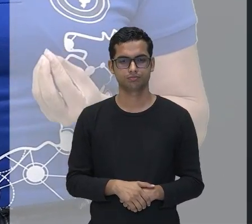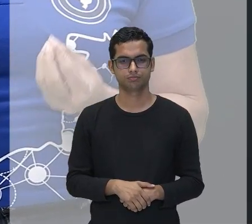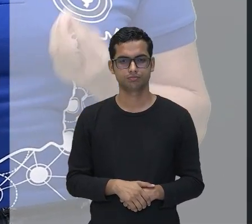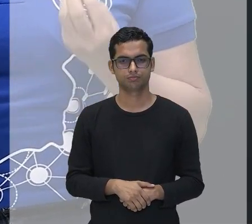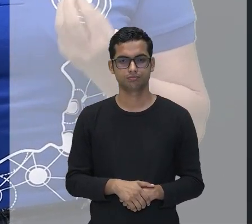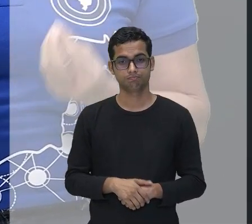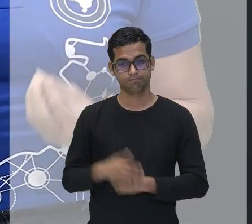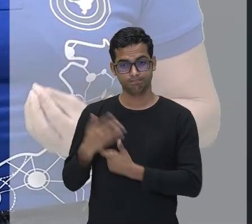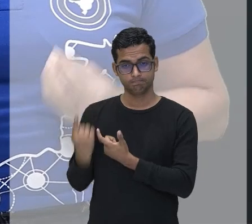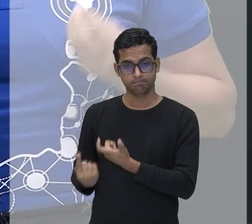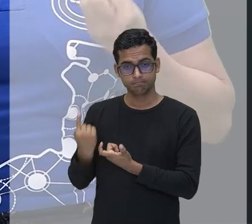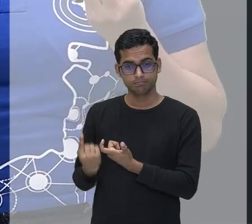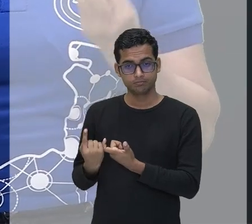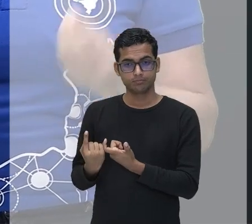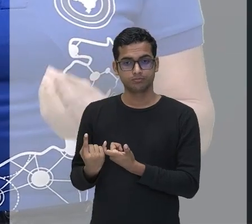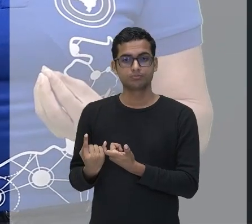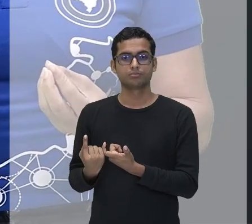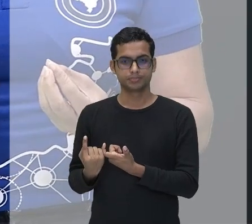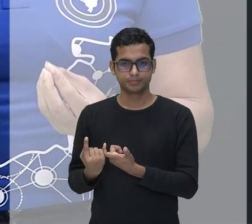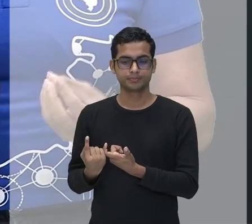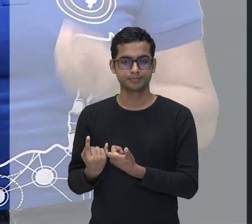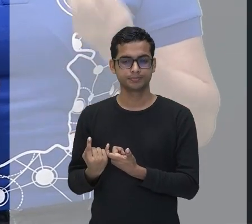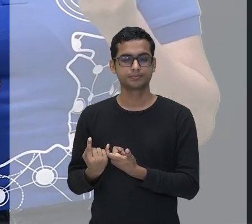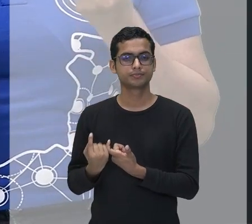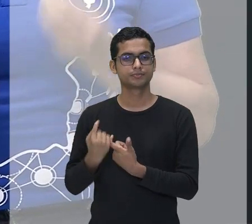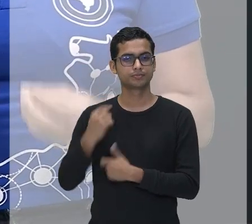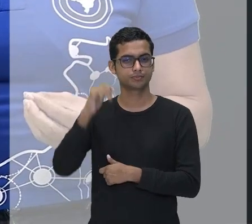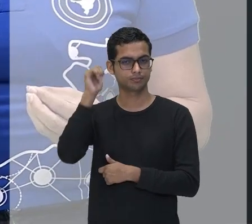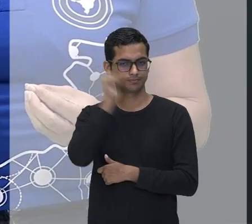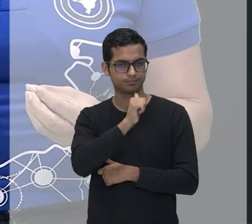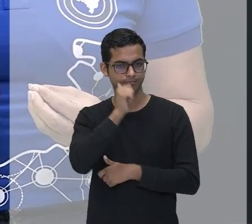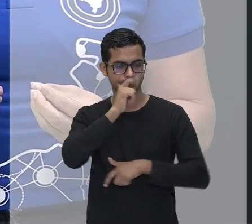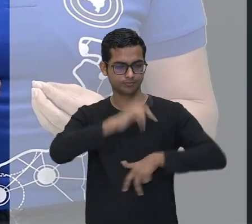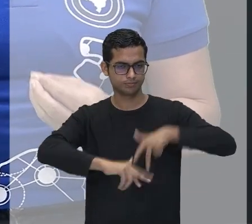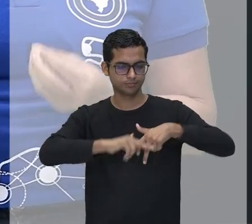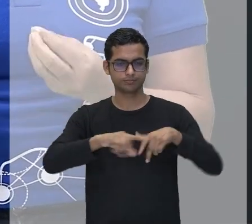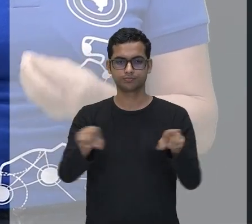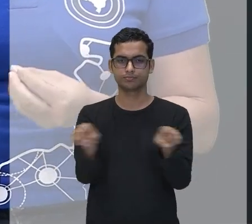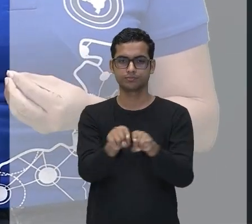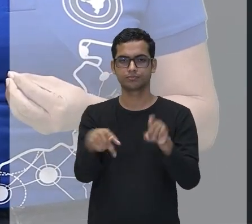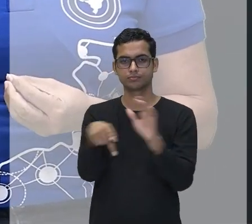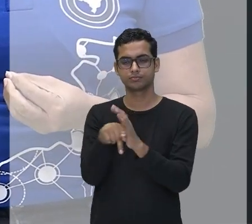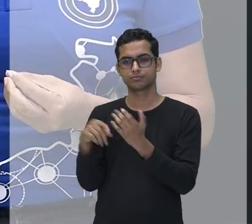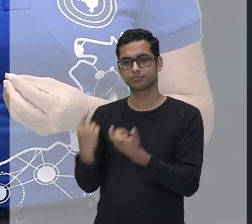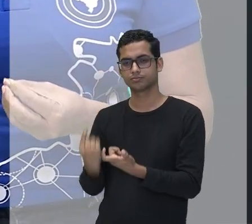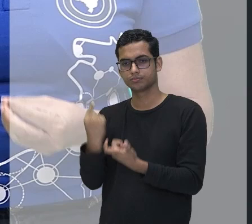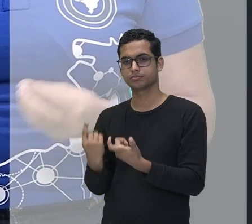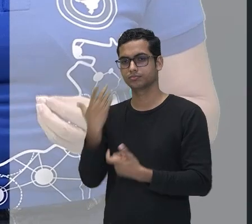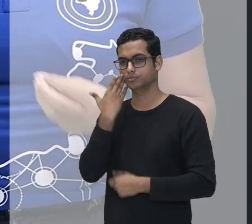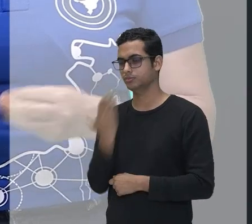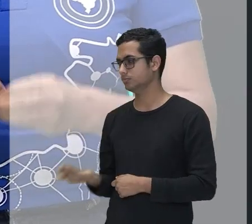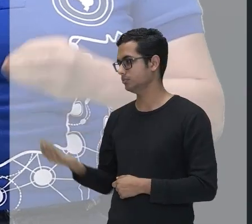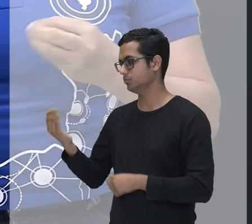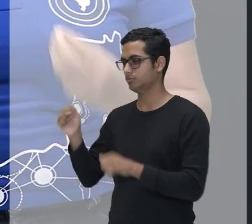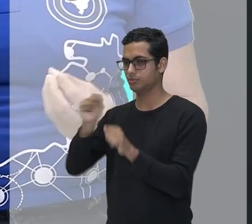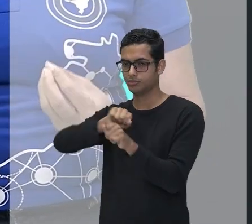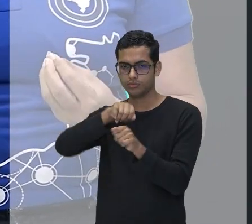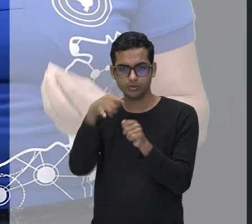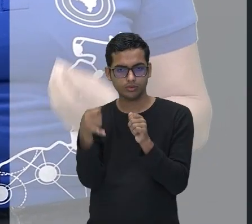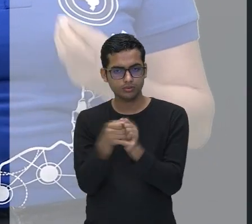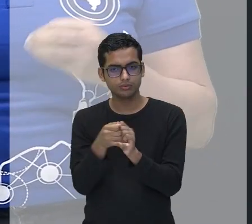e é feminino. O adjetivo, automaticamente, para